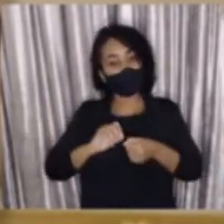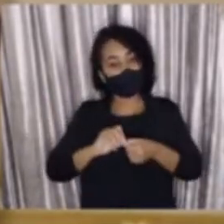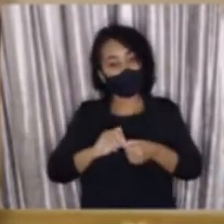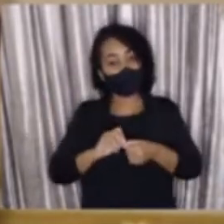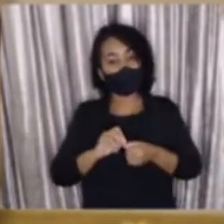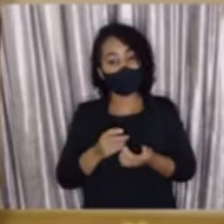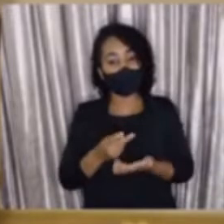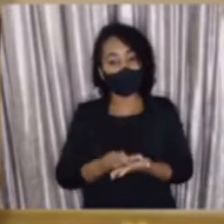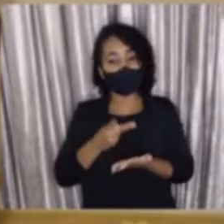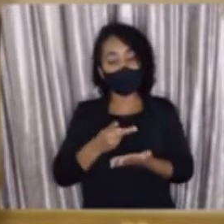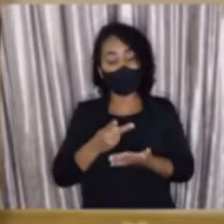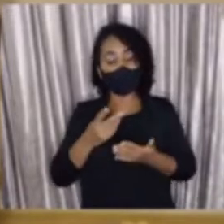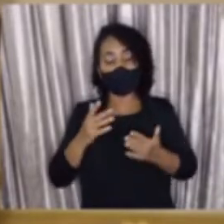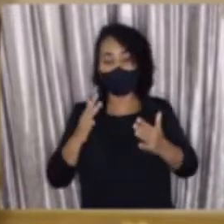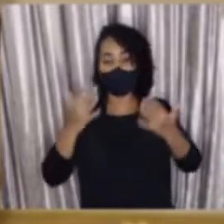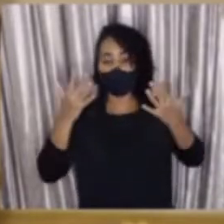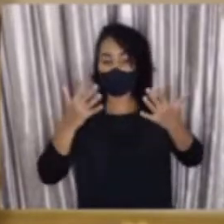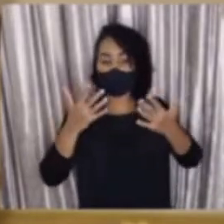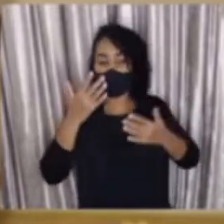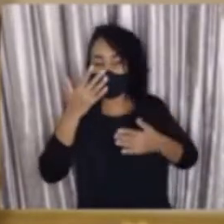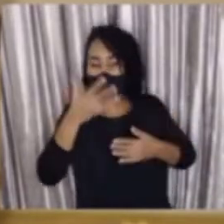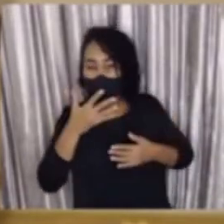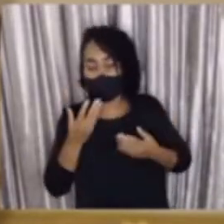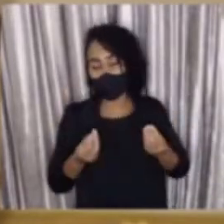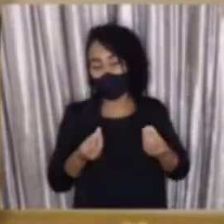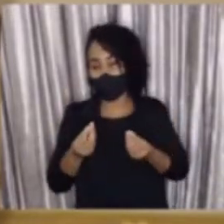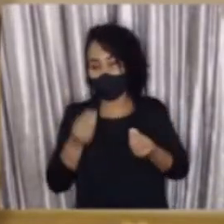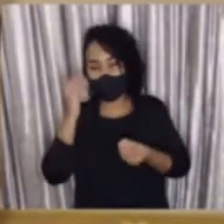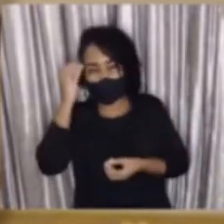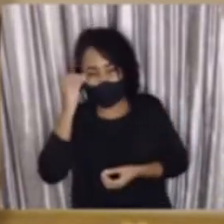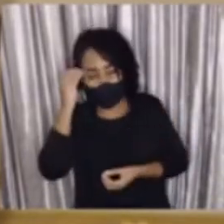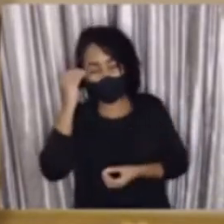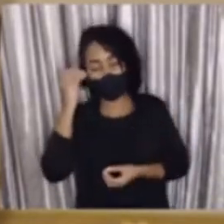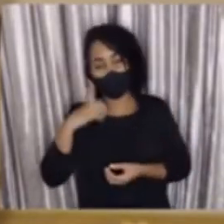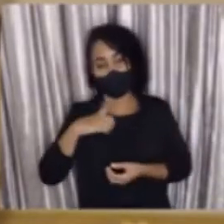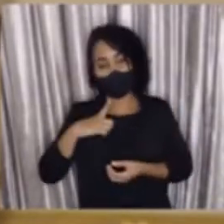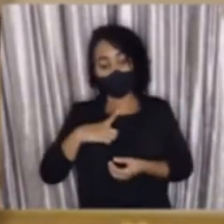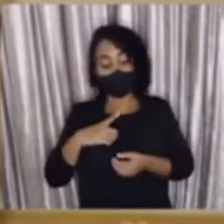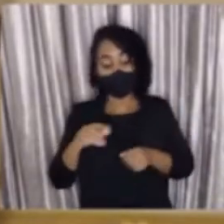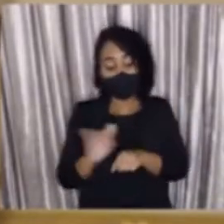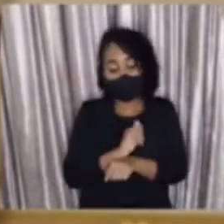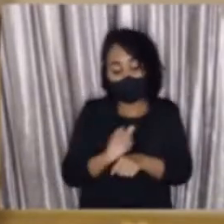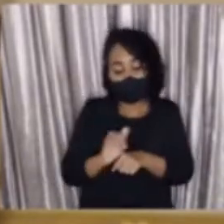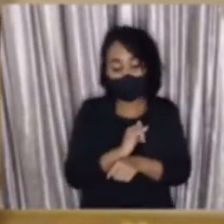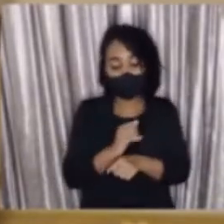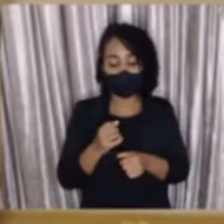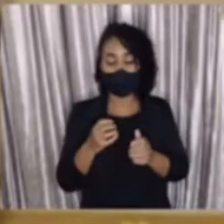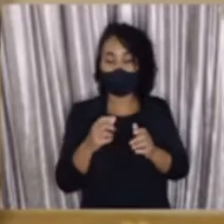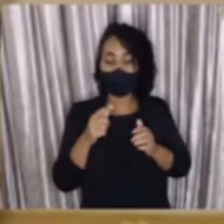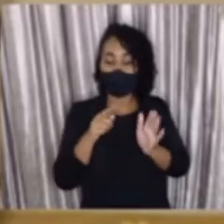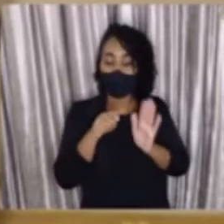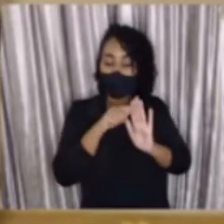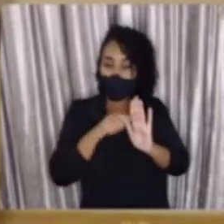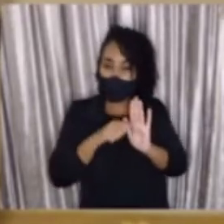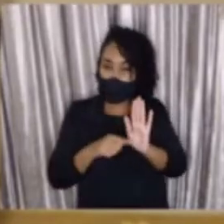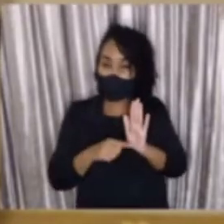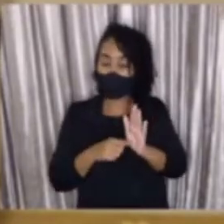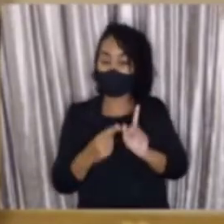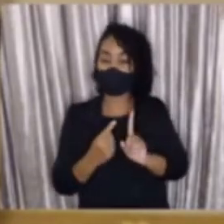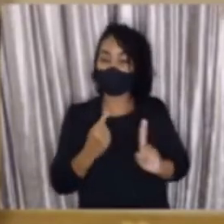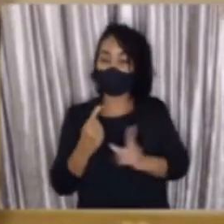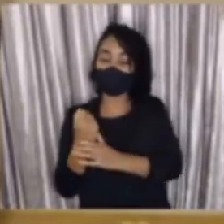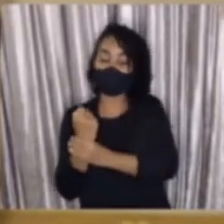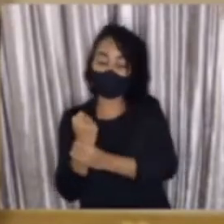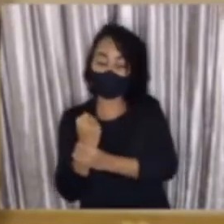realizar alguns eventos testes, que funcionarão como forma da gente testar a aplicação dos protocolos sanitários,